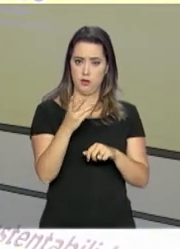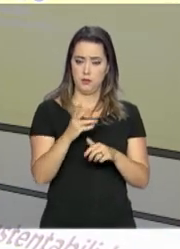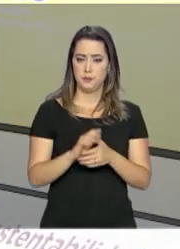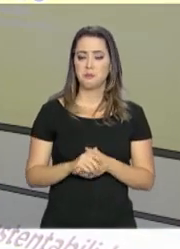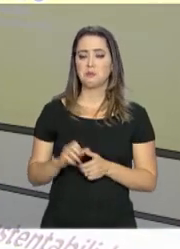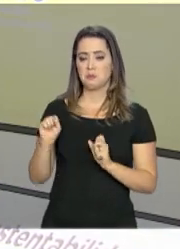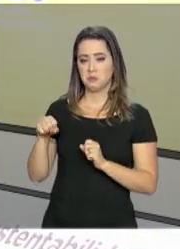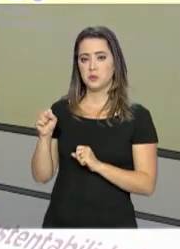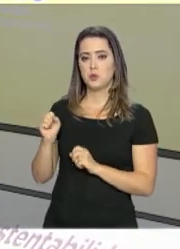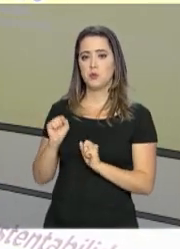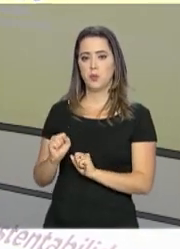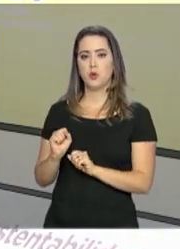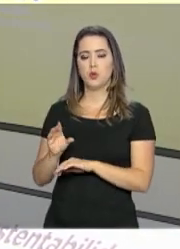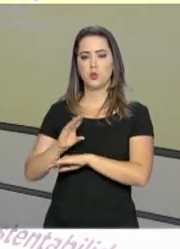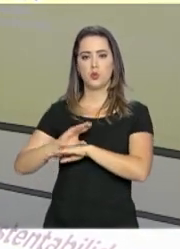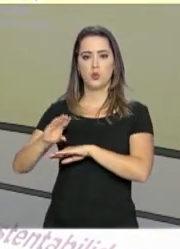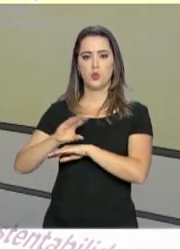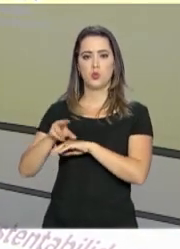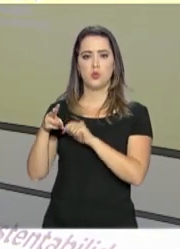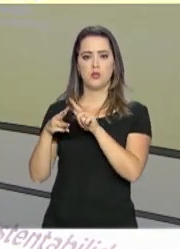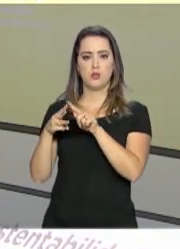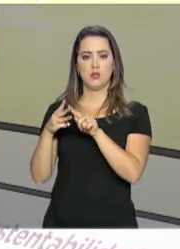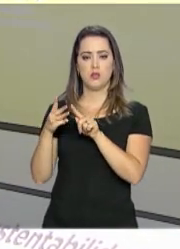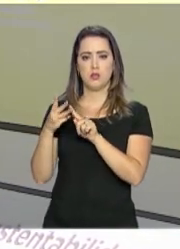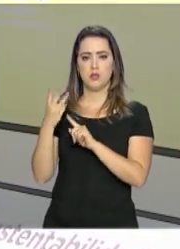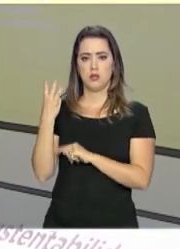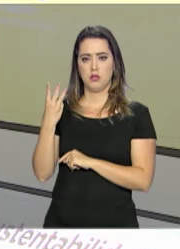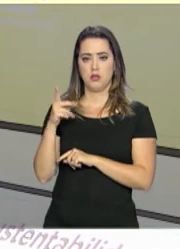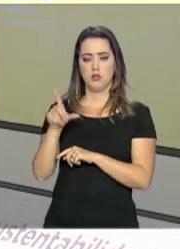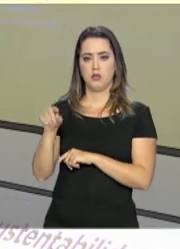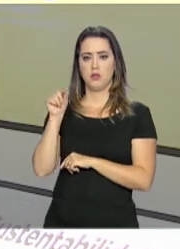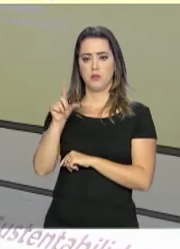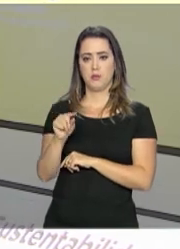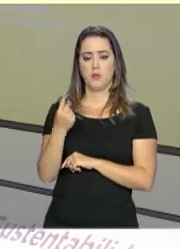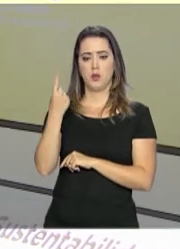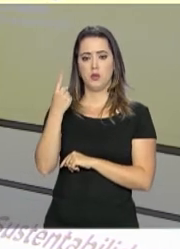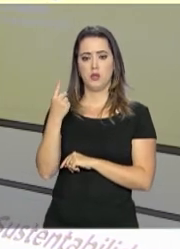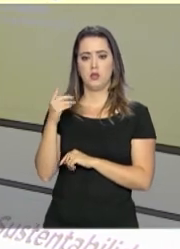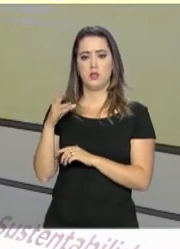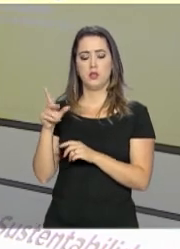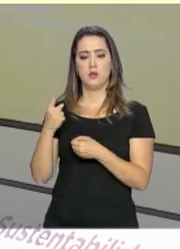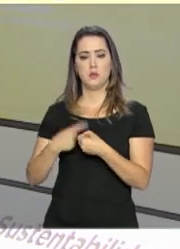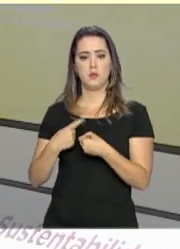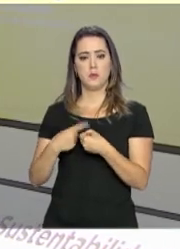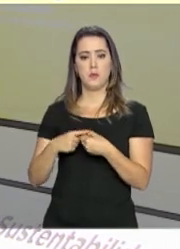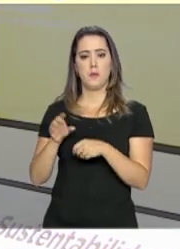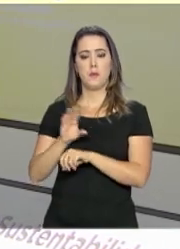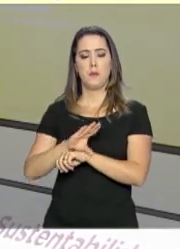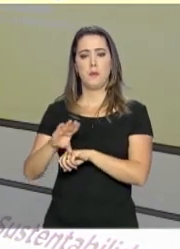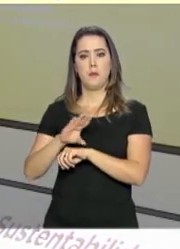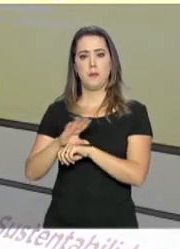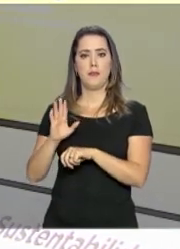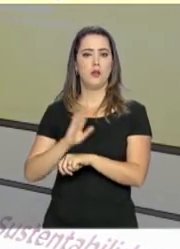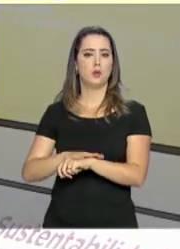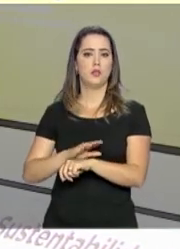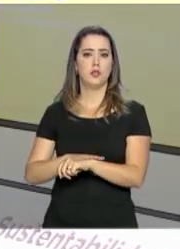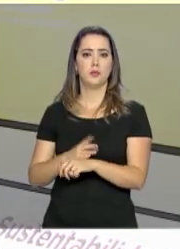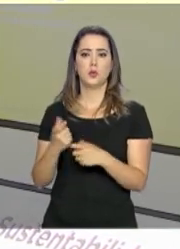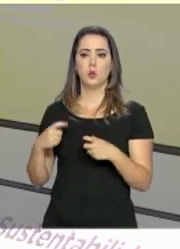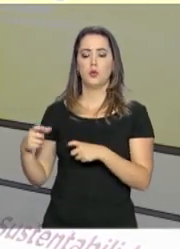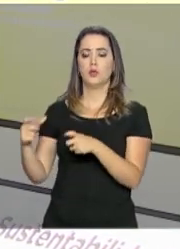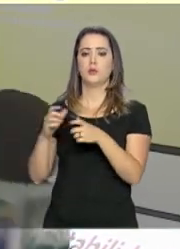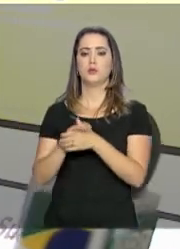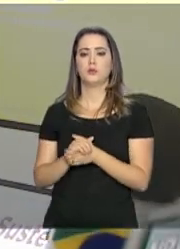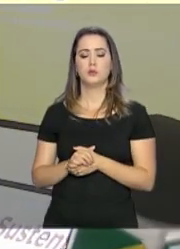permite que ele faça 3 escolhas. Dentro de um município, o curso, o período e a região.